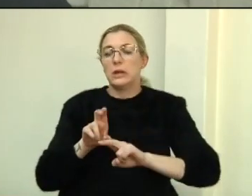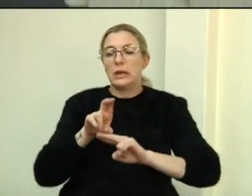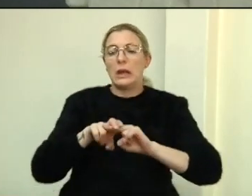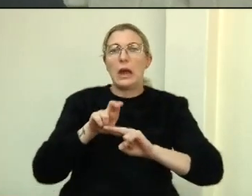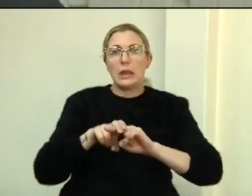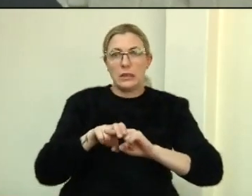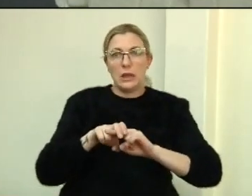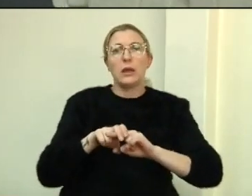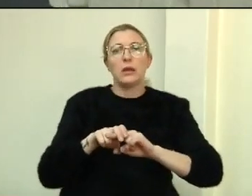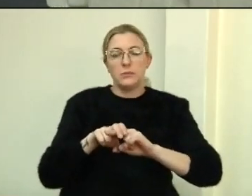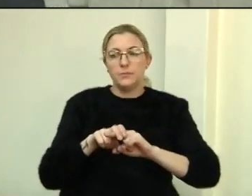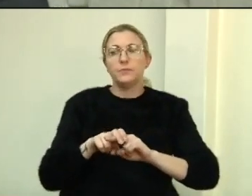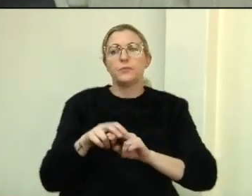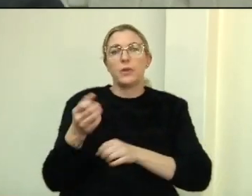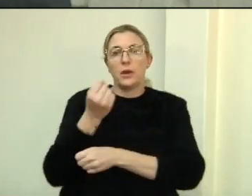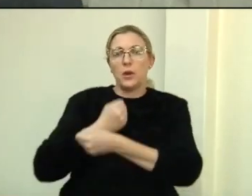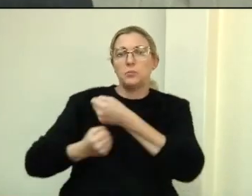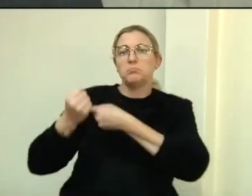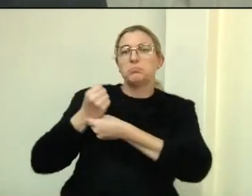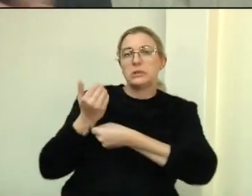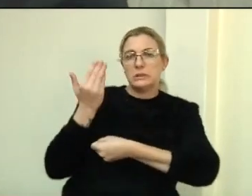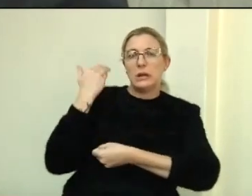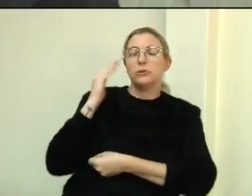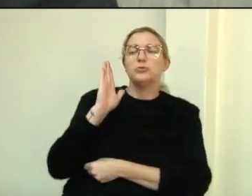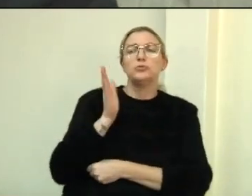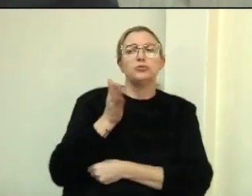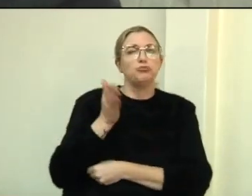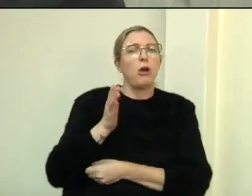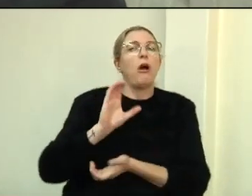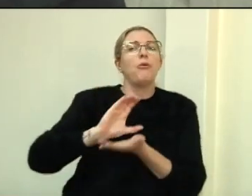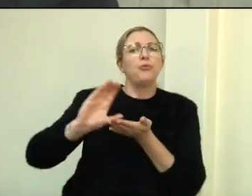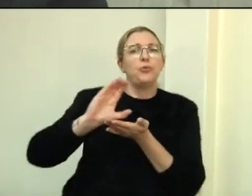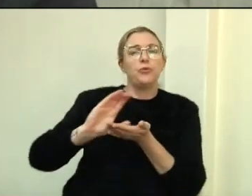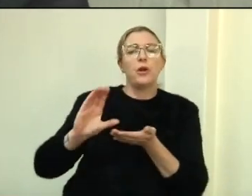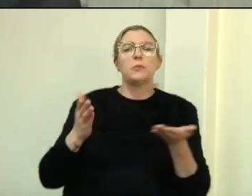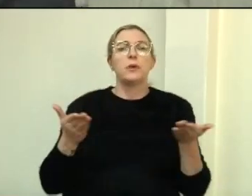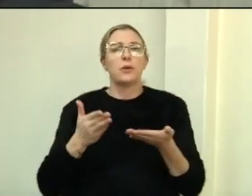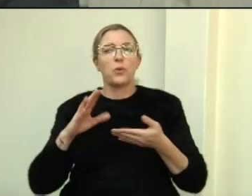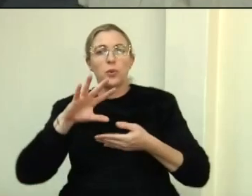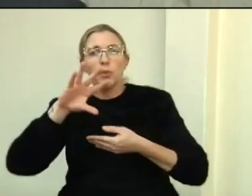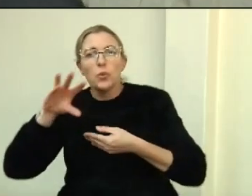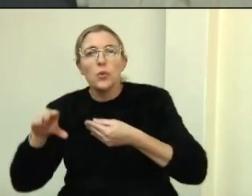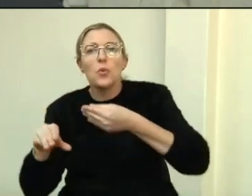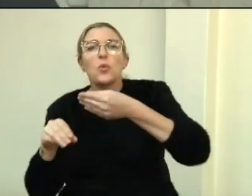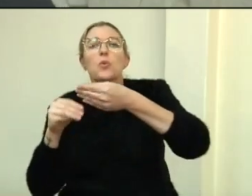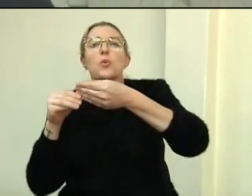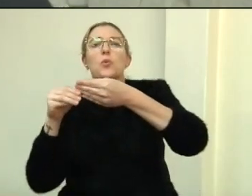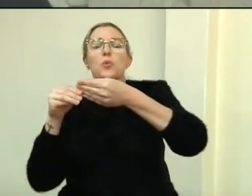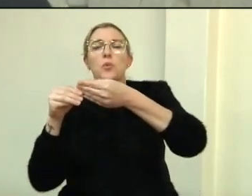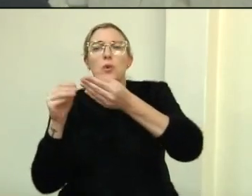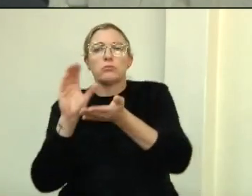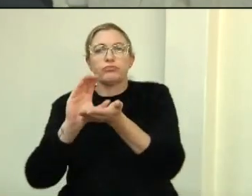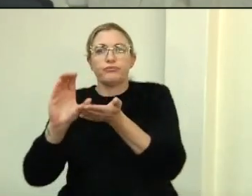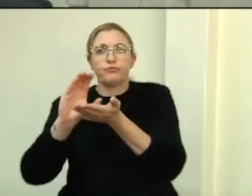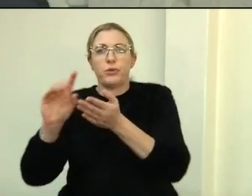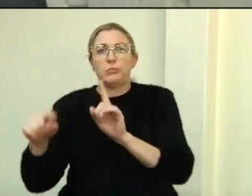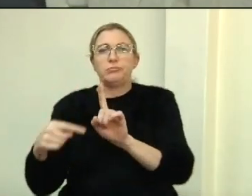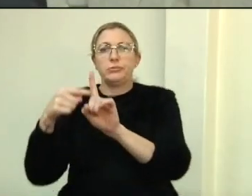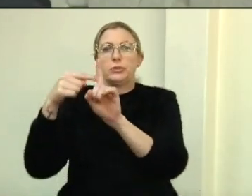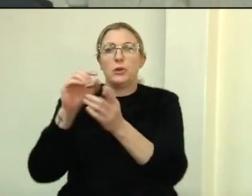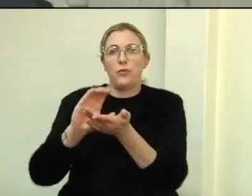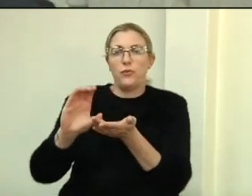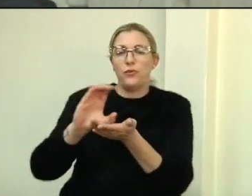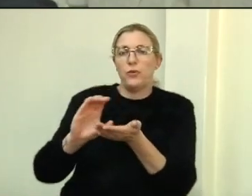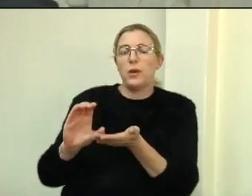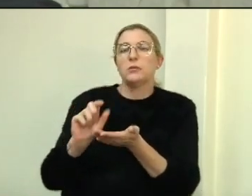encaminhado uma emenda para Santerezinha. E agora esse ano nós concluímos o complemento das cadeiras. E eu acho que foi em torno de